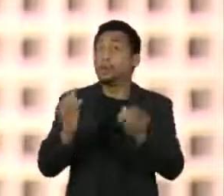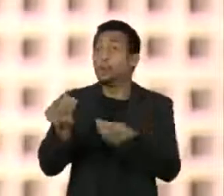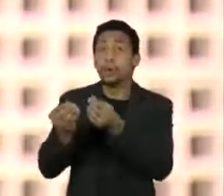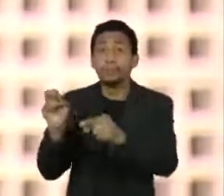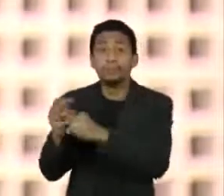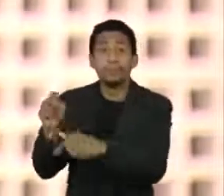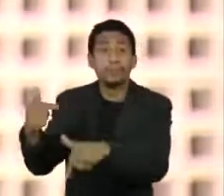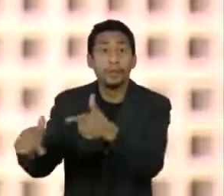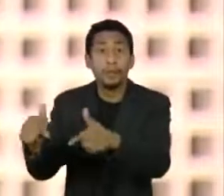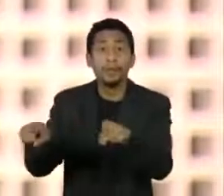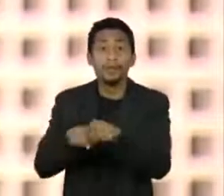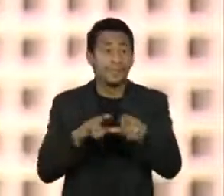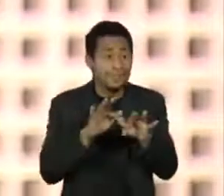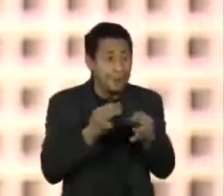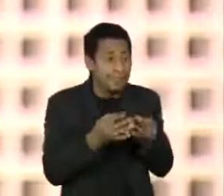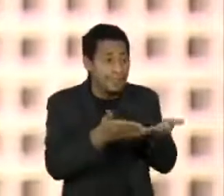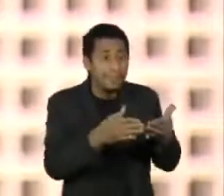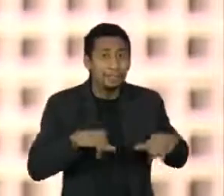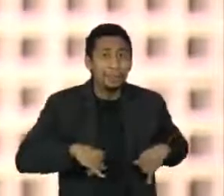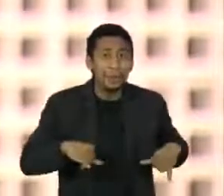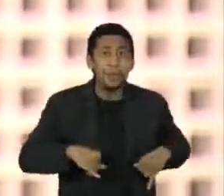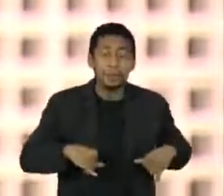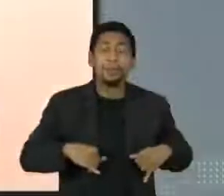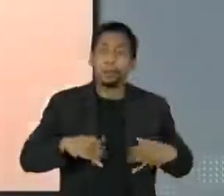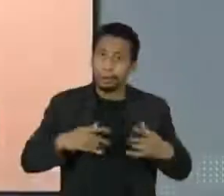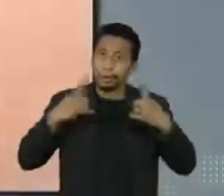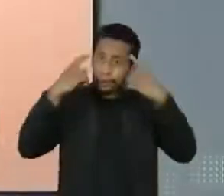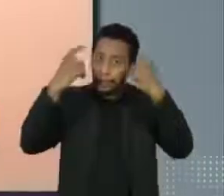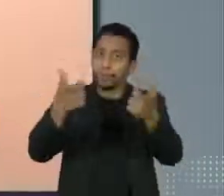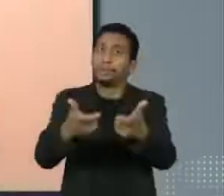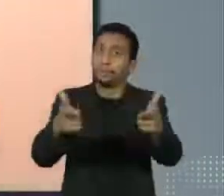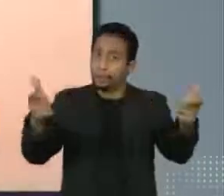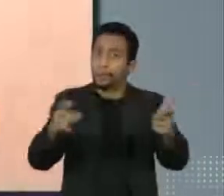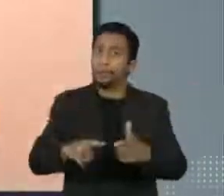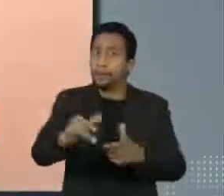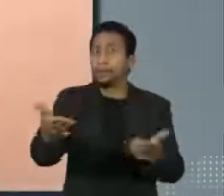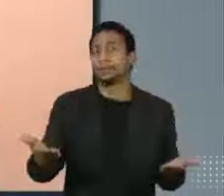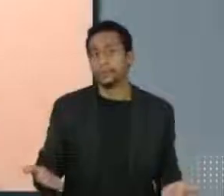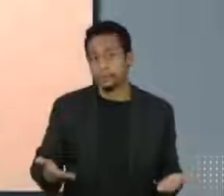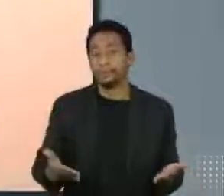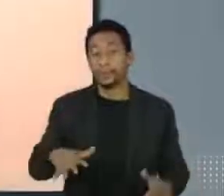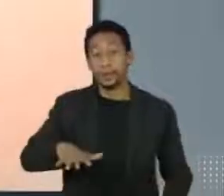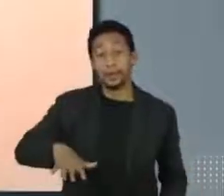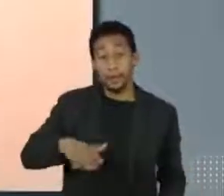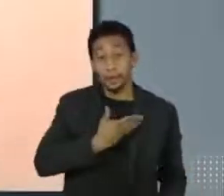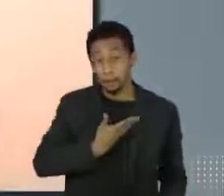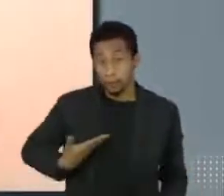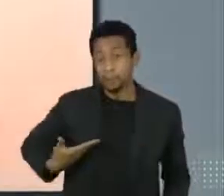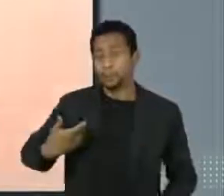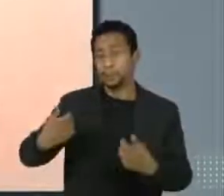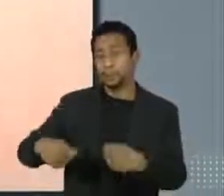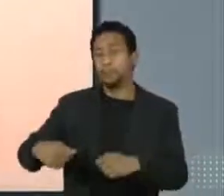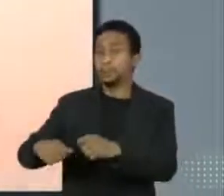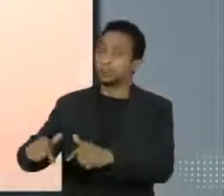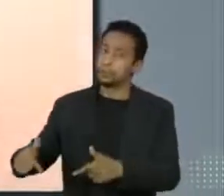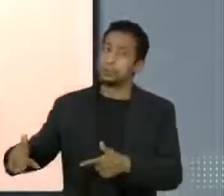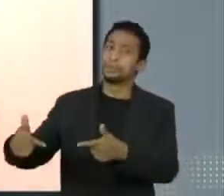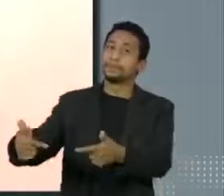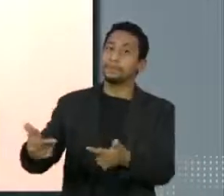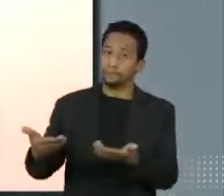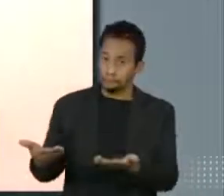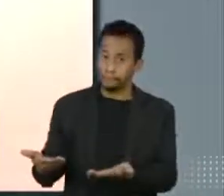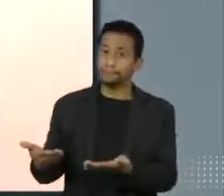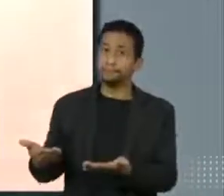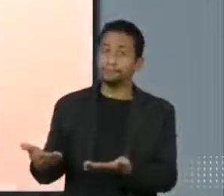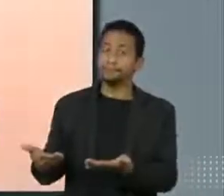pode acabar realimentando o ciclo da violência. O setor público trabalhe nesse processo também e desenvolva novas